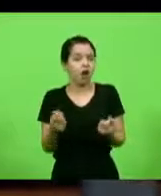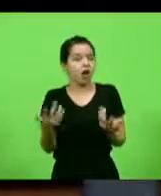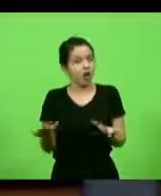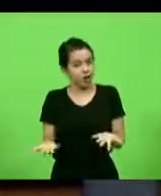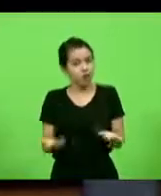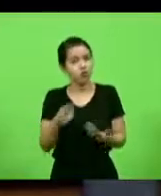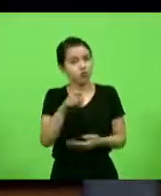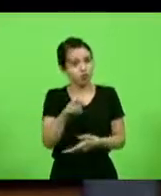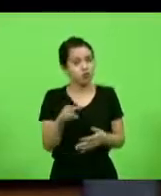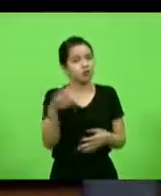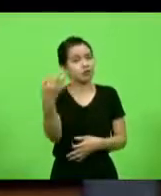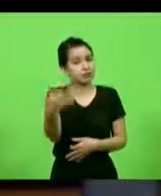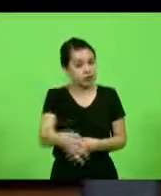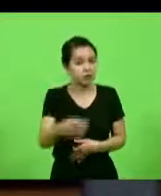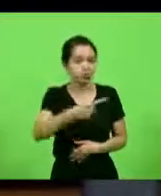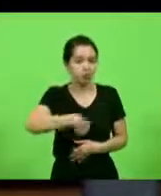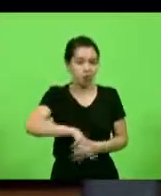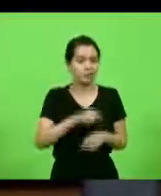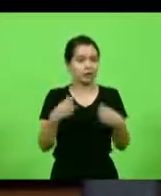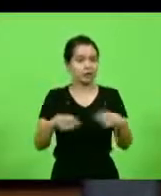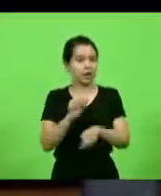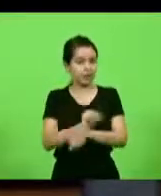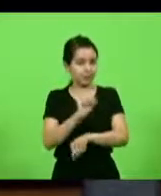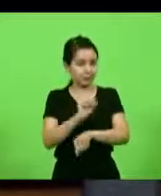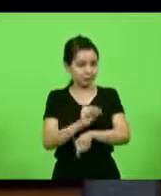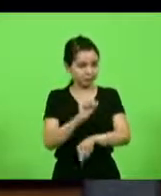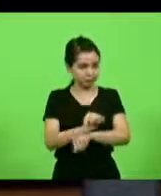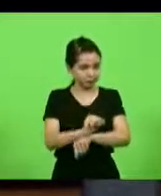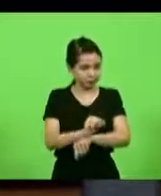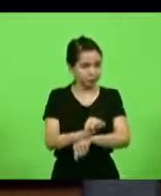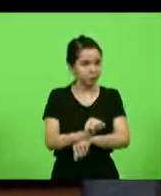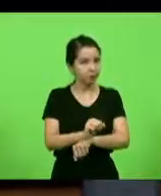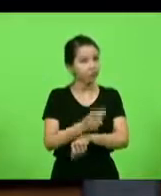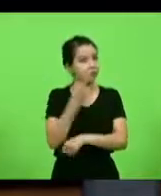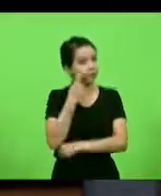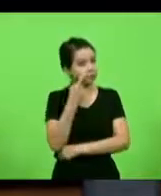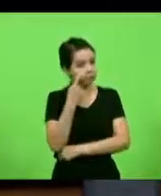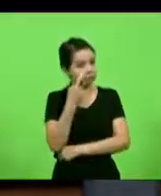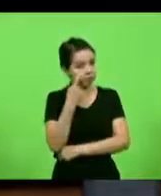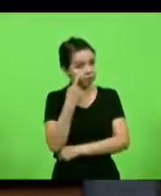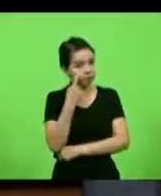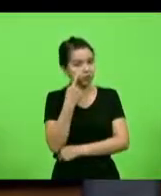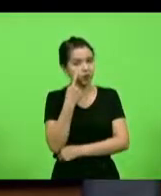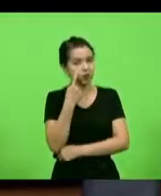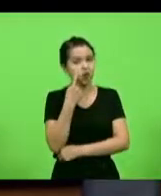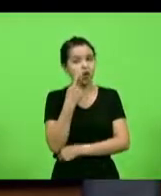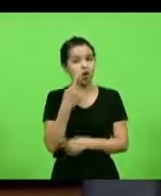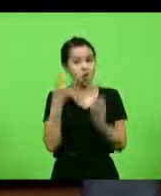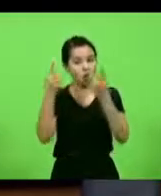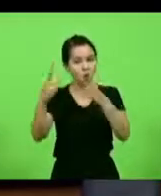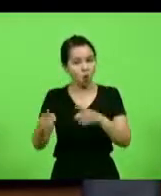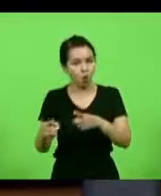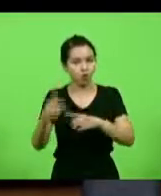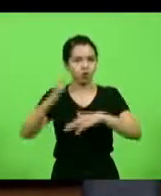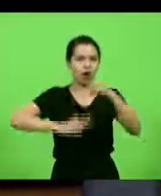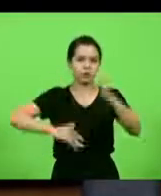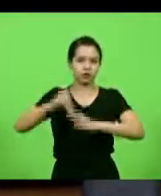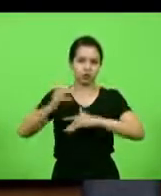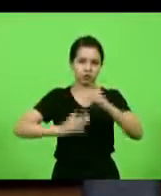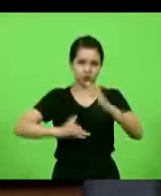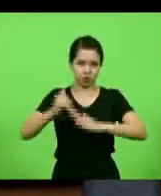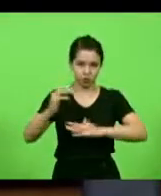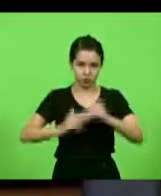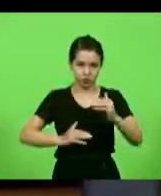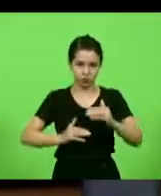que aguardar, observar e atacar as ações. Atacar as ações.